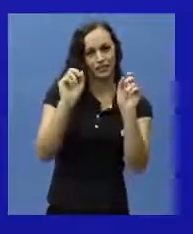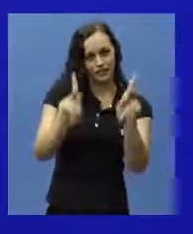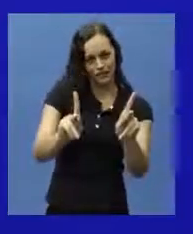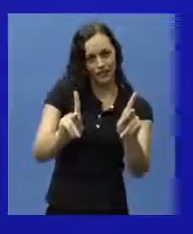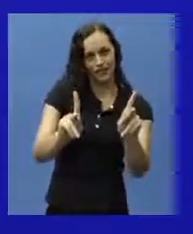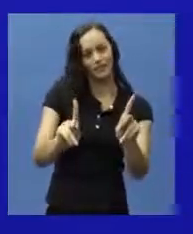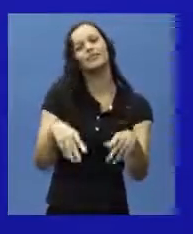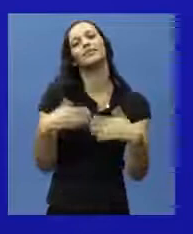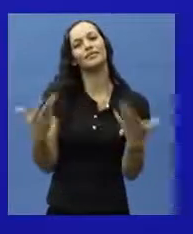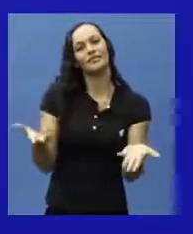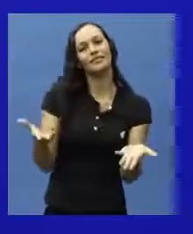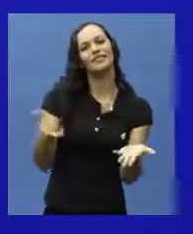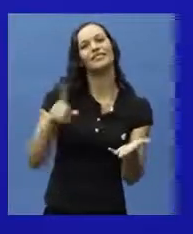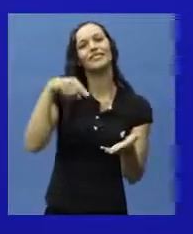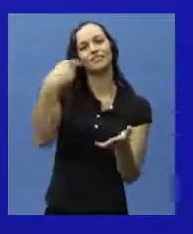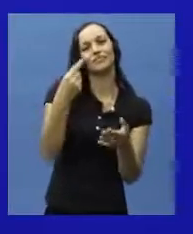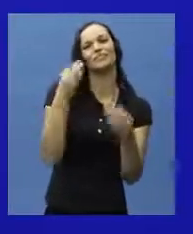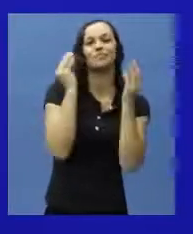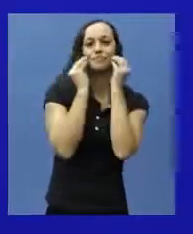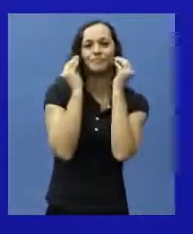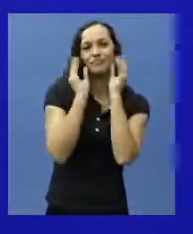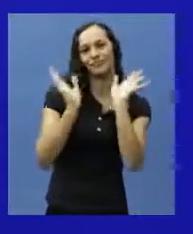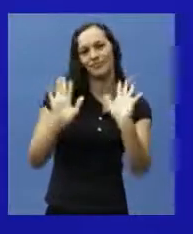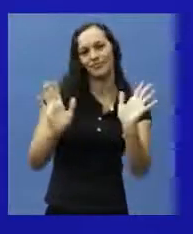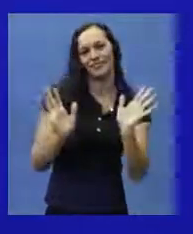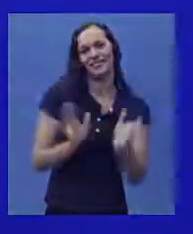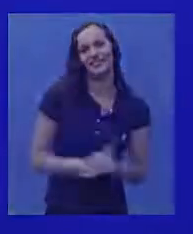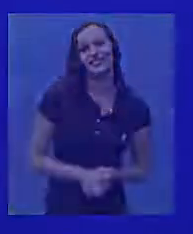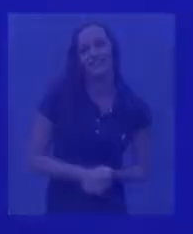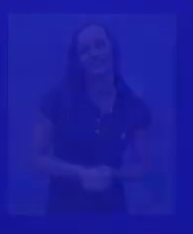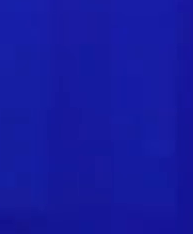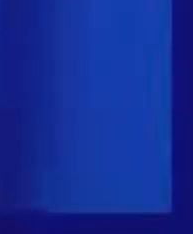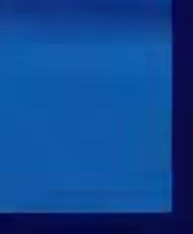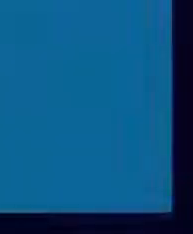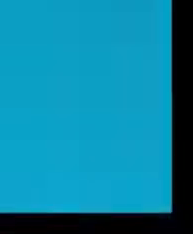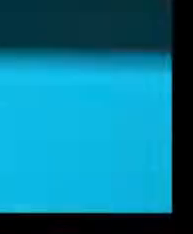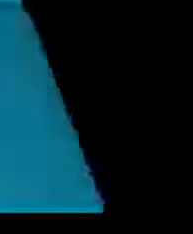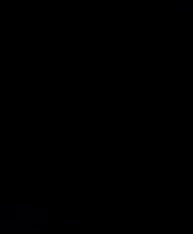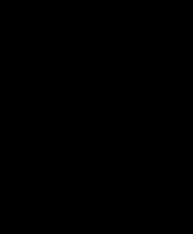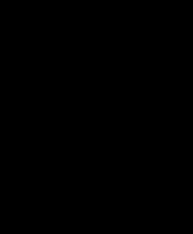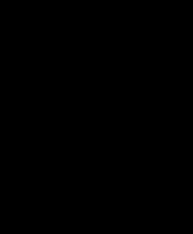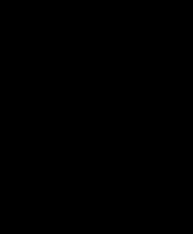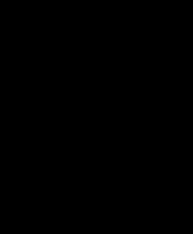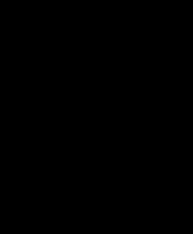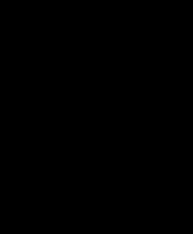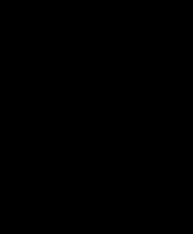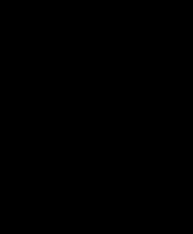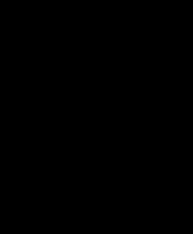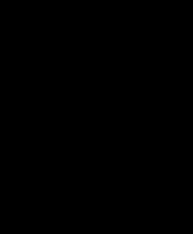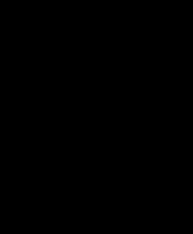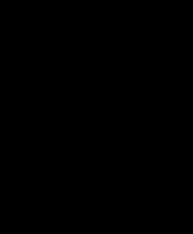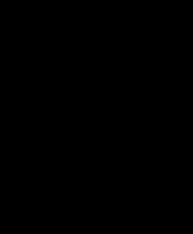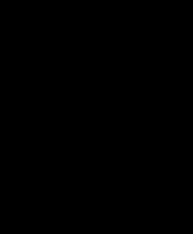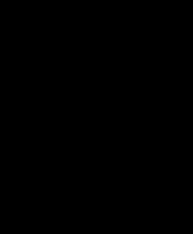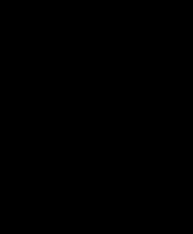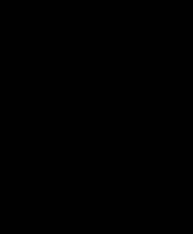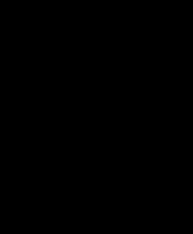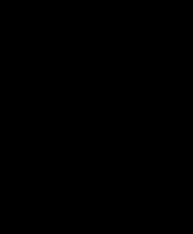é isso, ficamos por aqui, esperando vocês no próximo programa. Beijo e até mais. Transcrição e